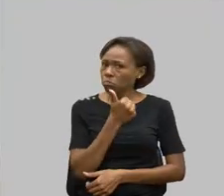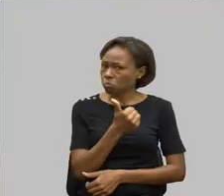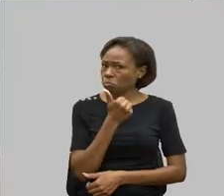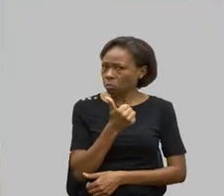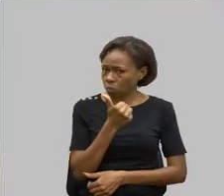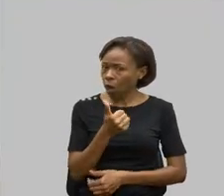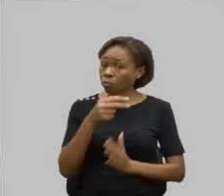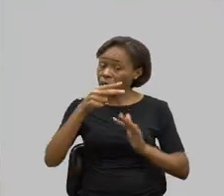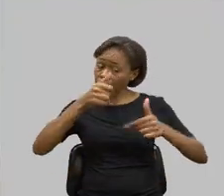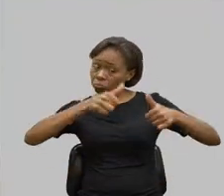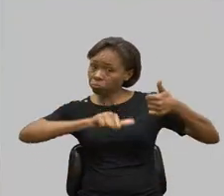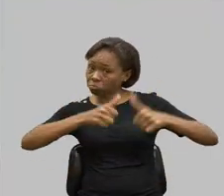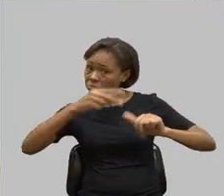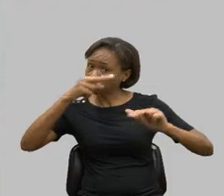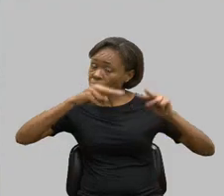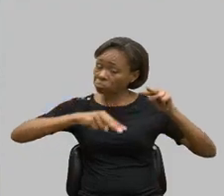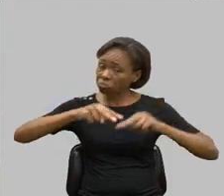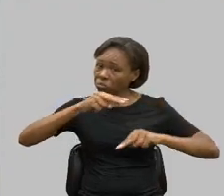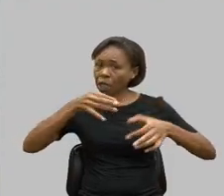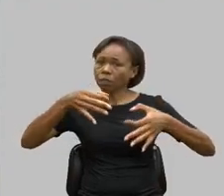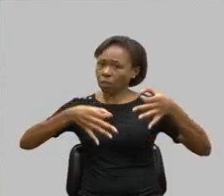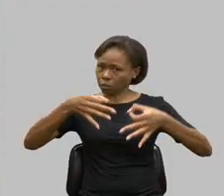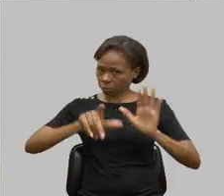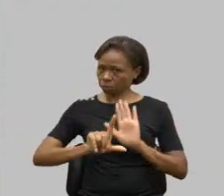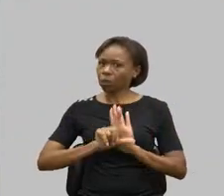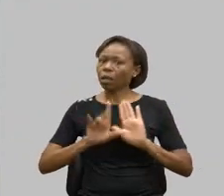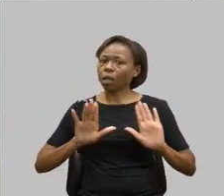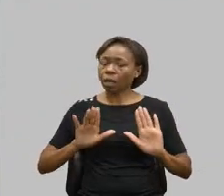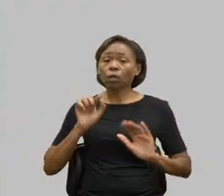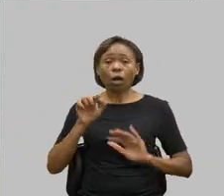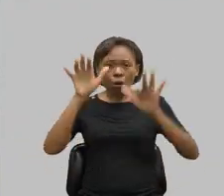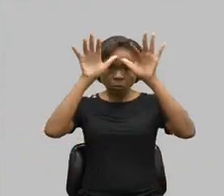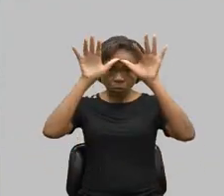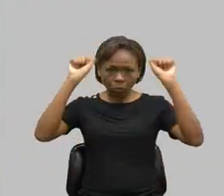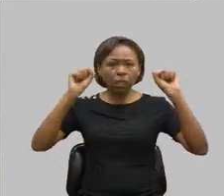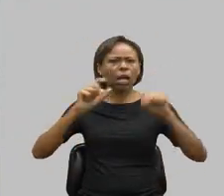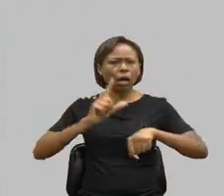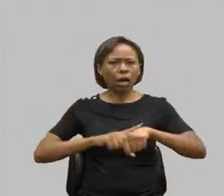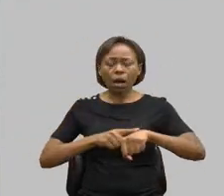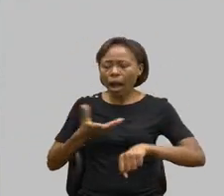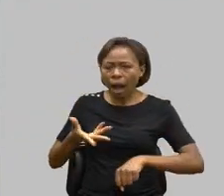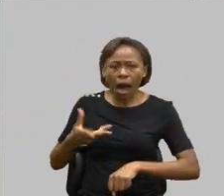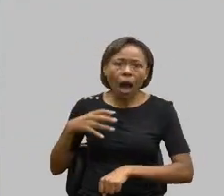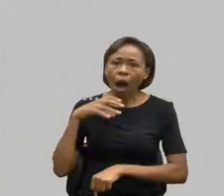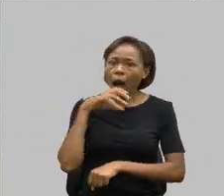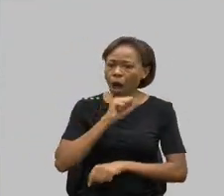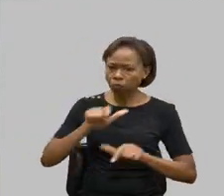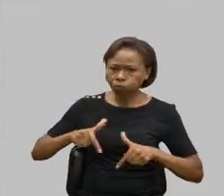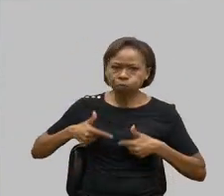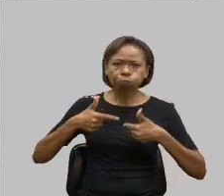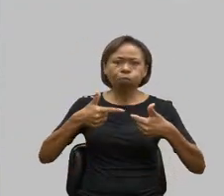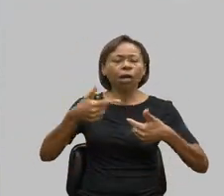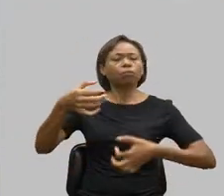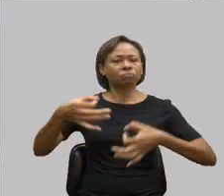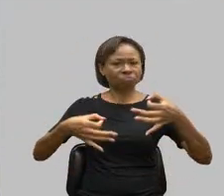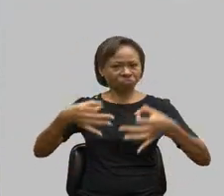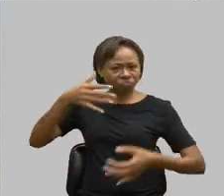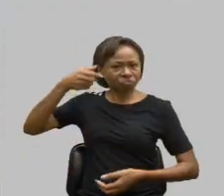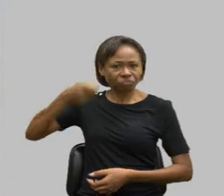legais. O Tribunal de Justiça tem sido cada vez mais célebre e eficaz em seus julgamentos, afirmou.